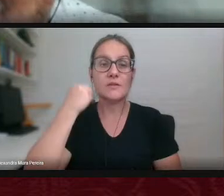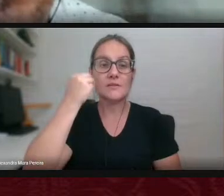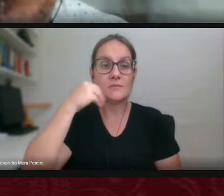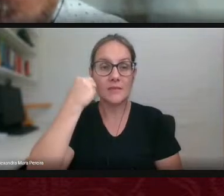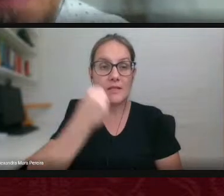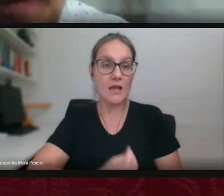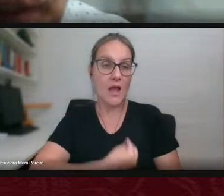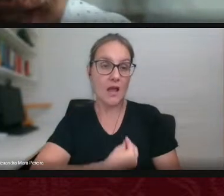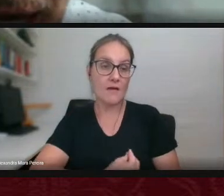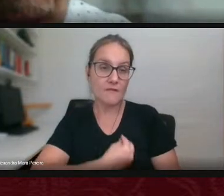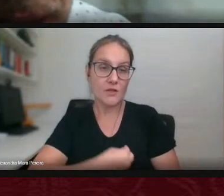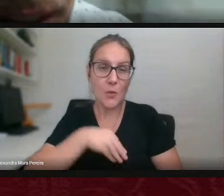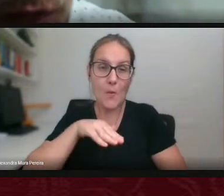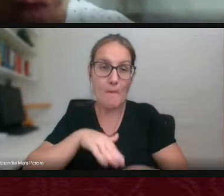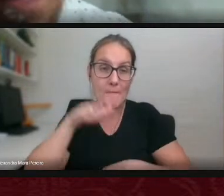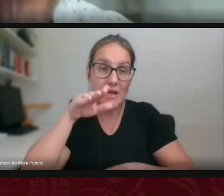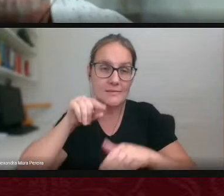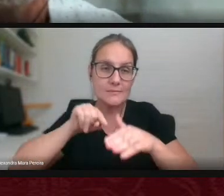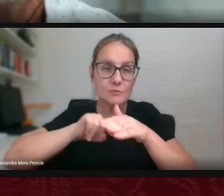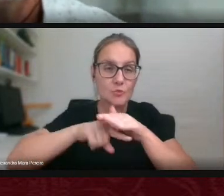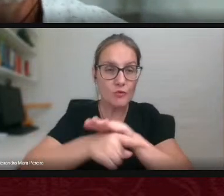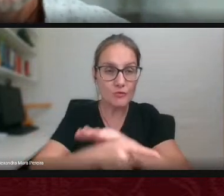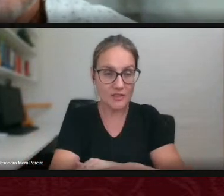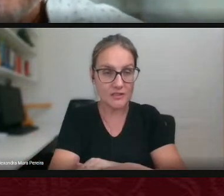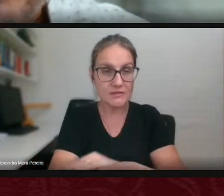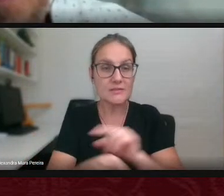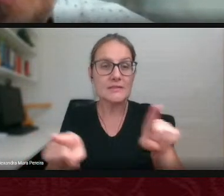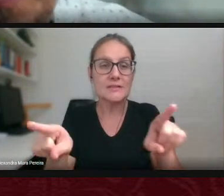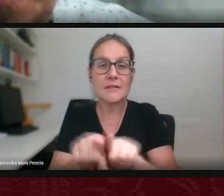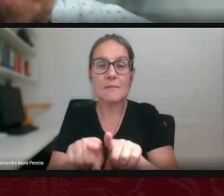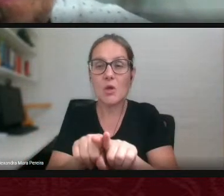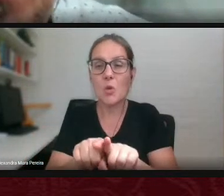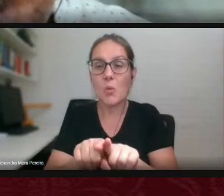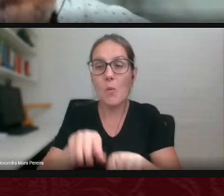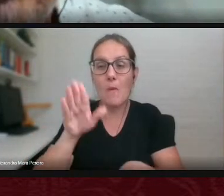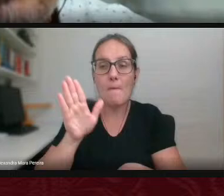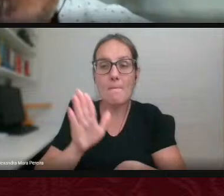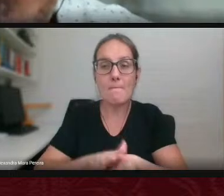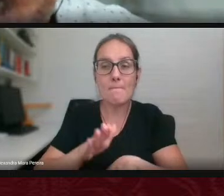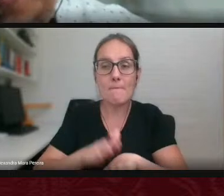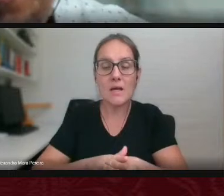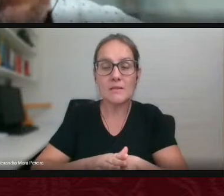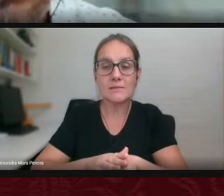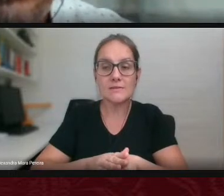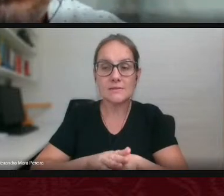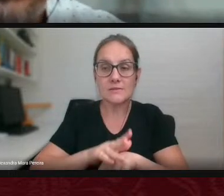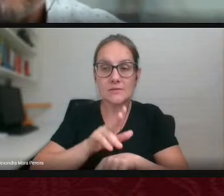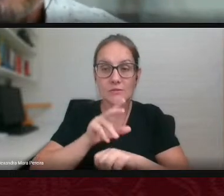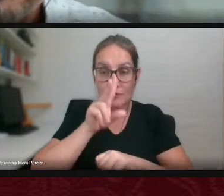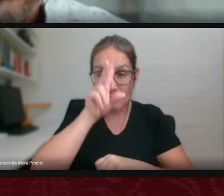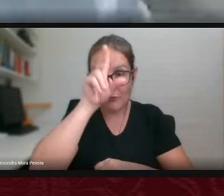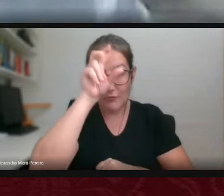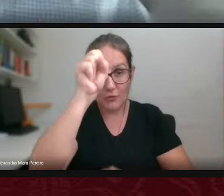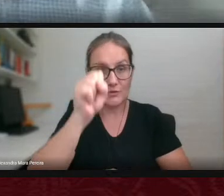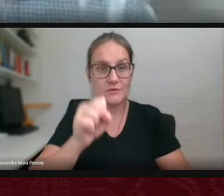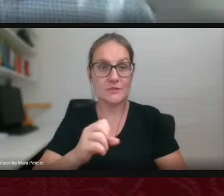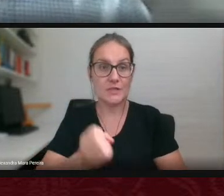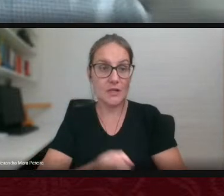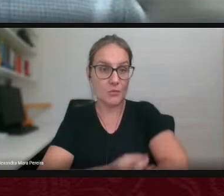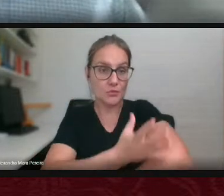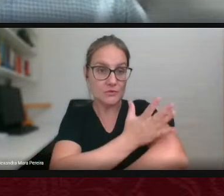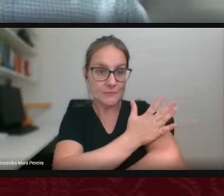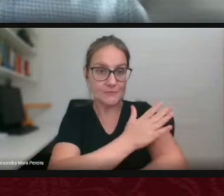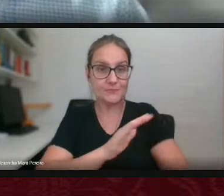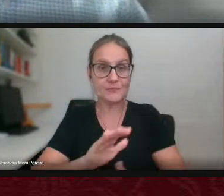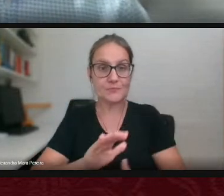com mais densidade e com mais intensidade muito obrigado obrigado professor Jones